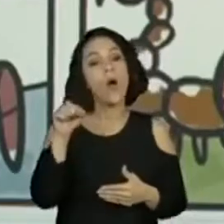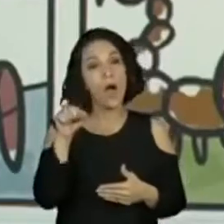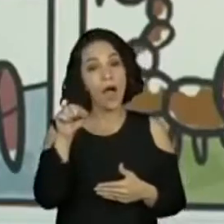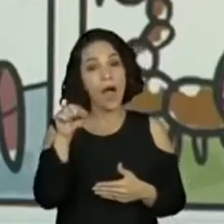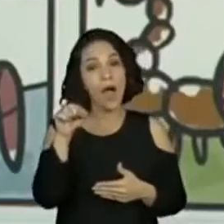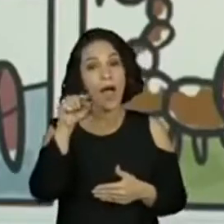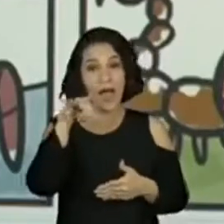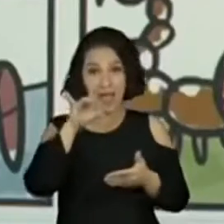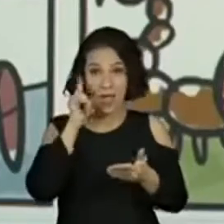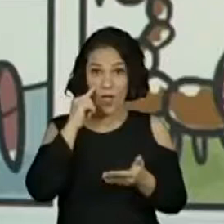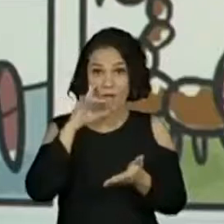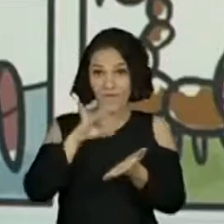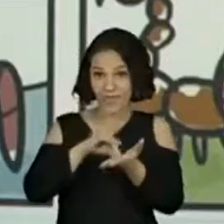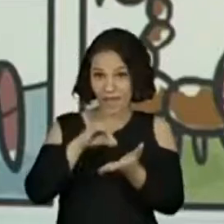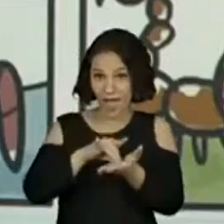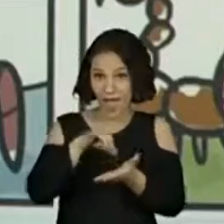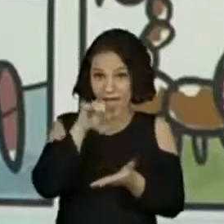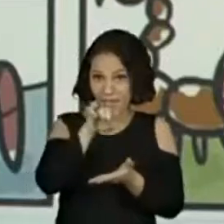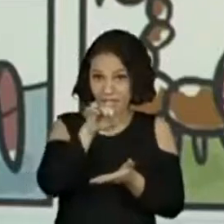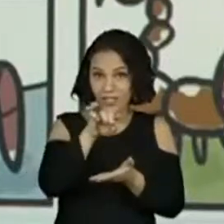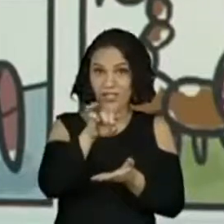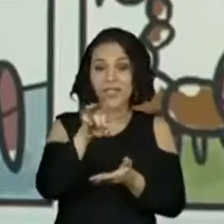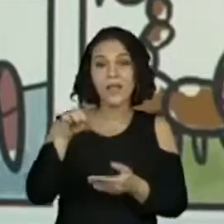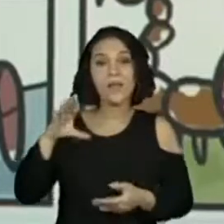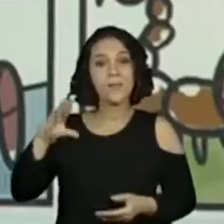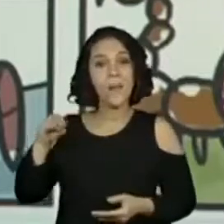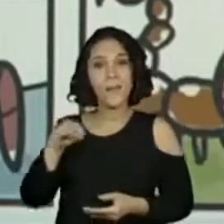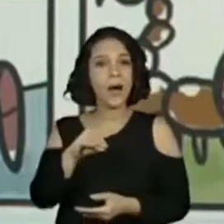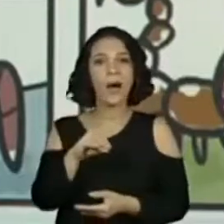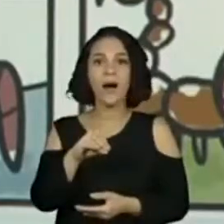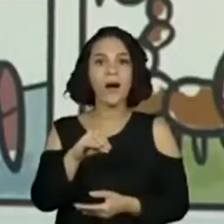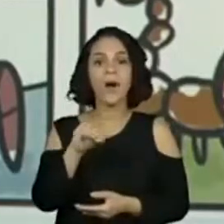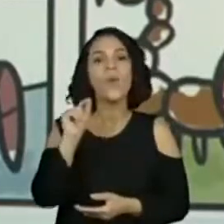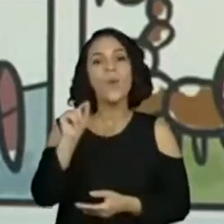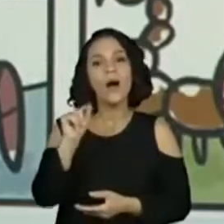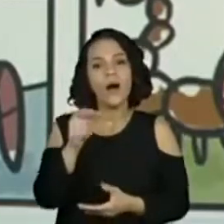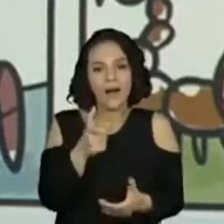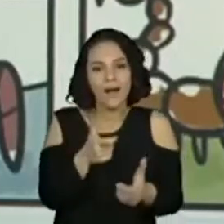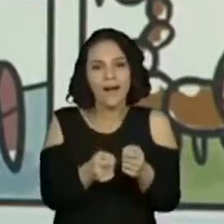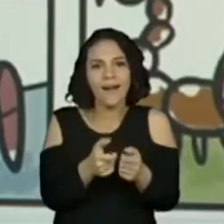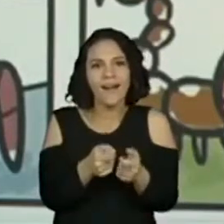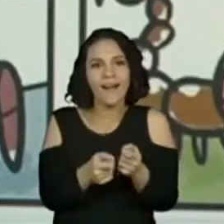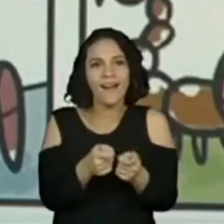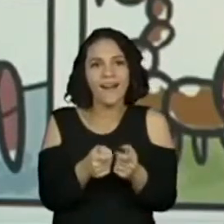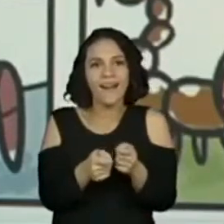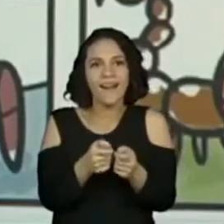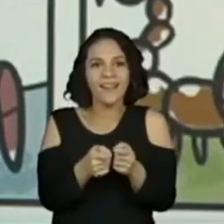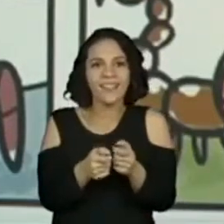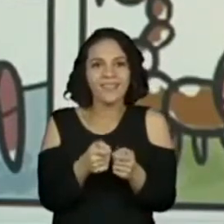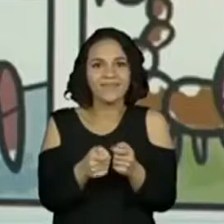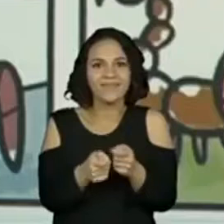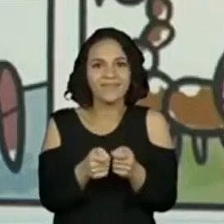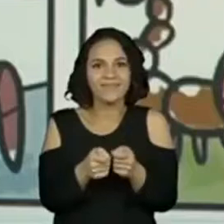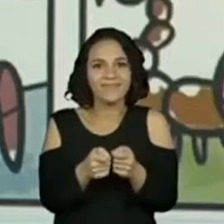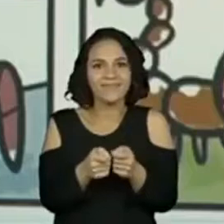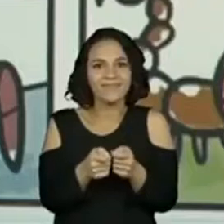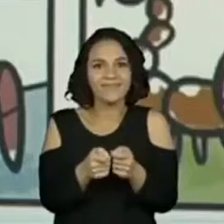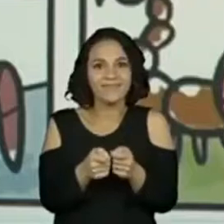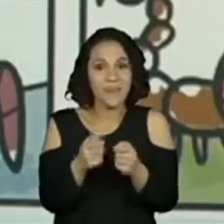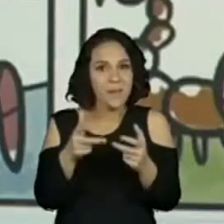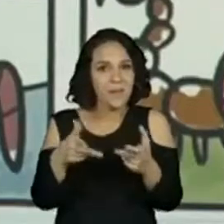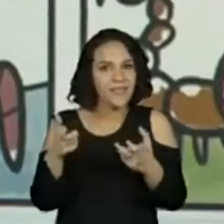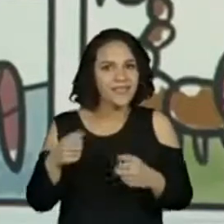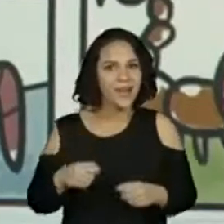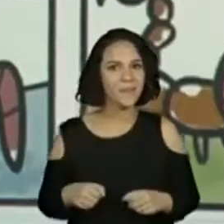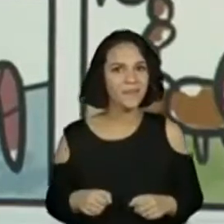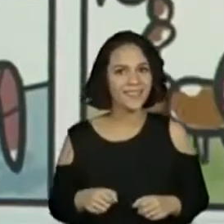personagem. A gente tem a escrita do que ela está digitando no celular. Olha